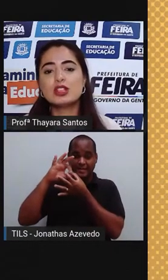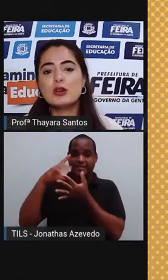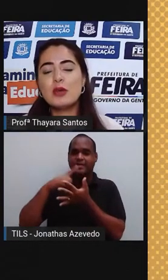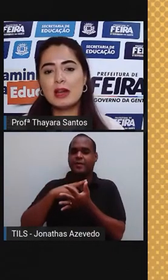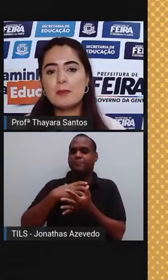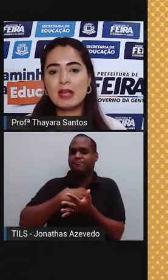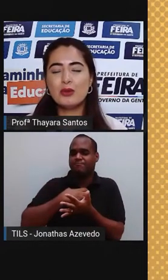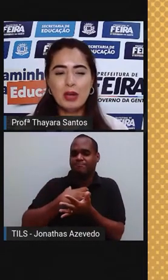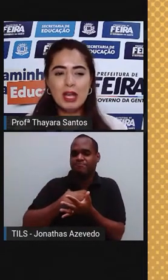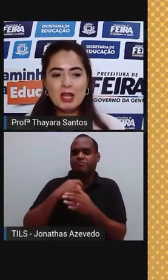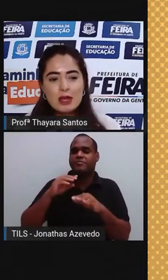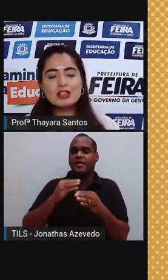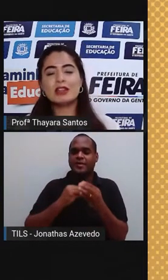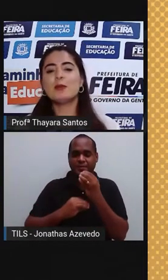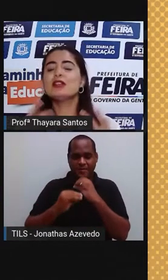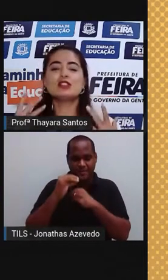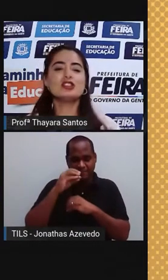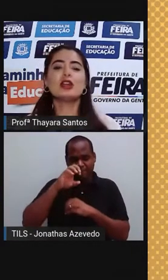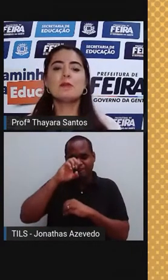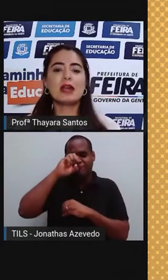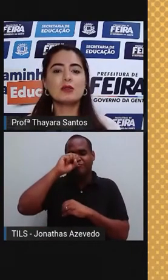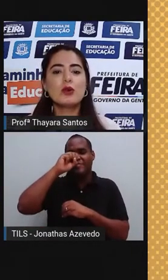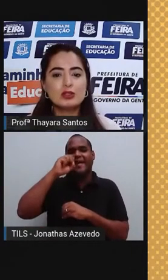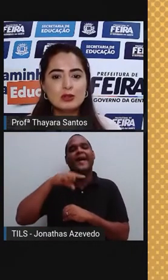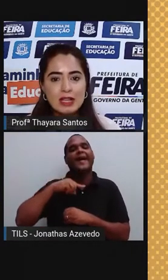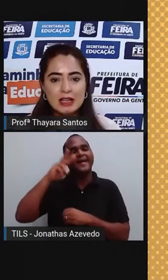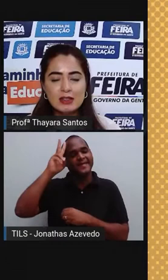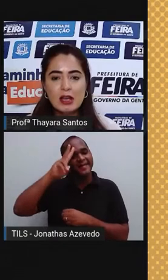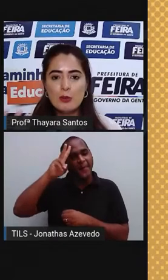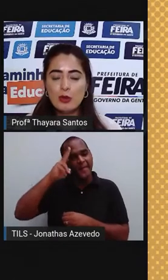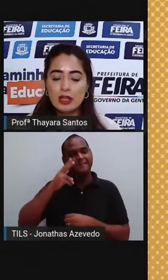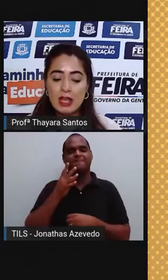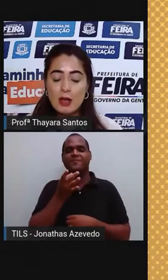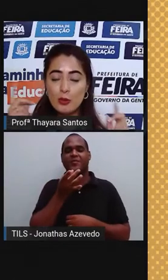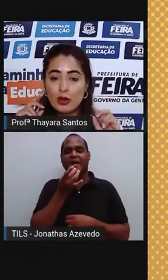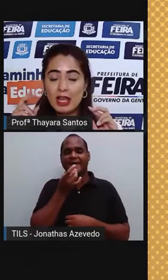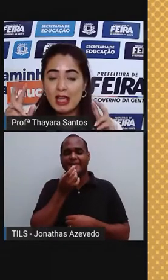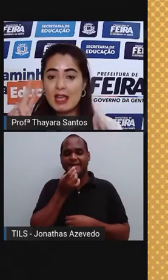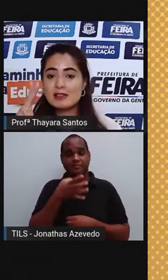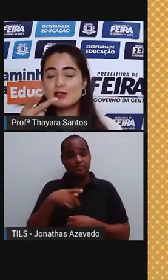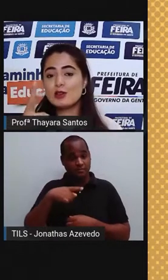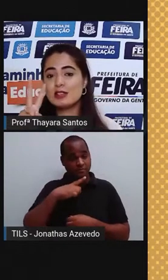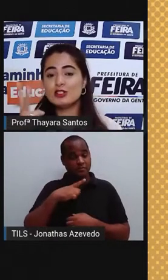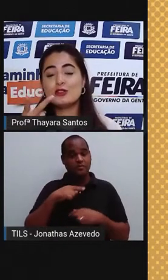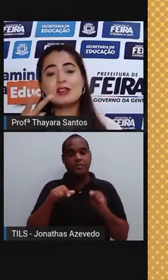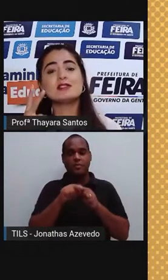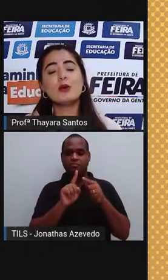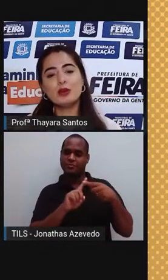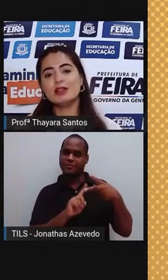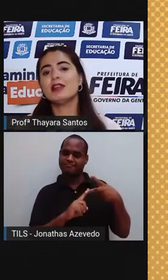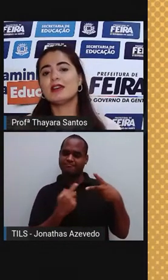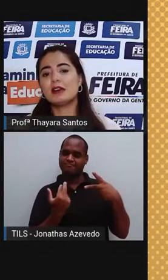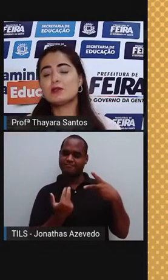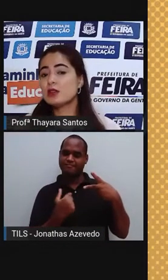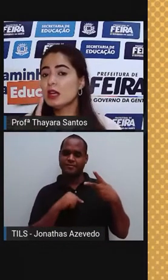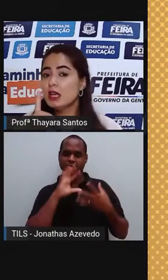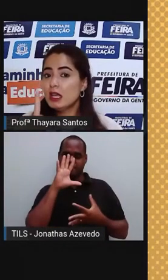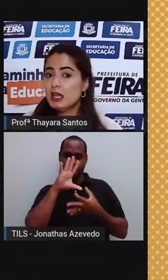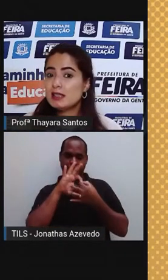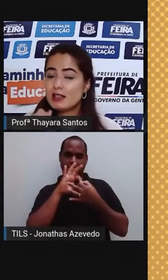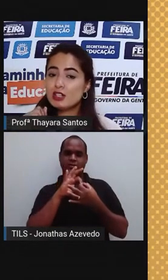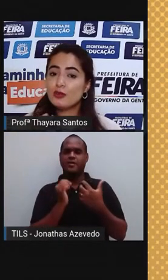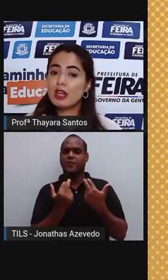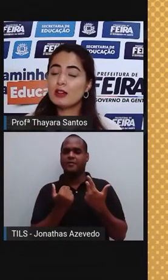sentir o cheiro do alimento e imediatamente a gente lembrar do gosto dele. Por quê? Porque esses dois sentidos, eles estão muito integrados.